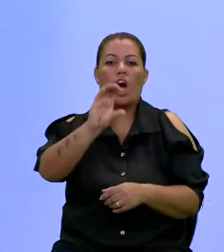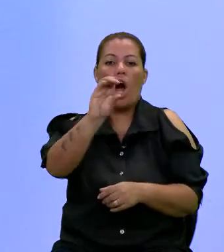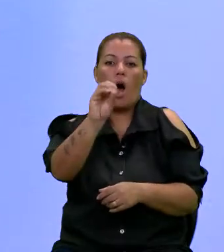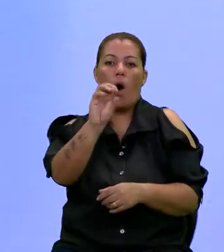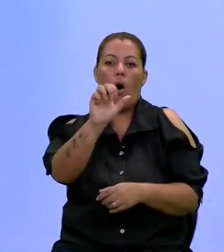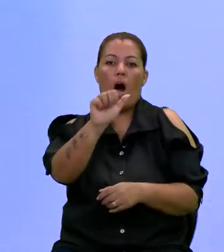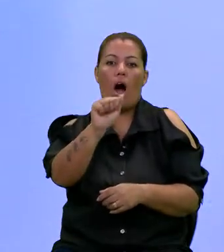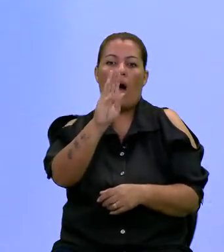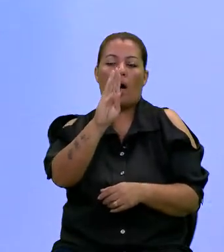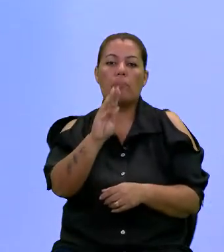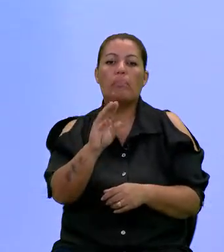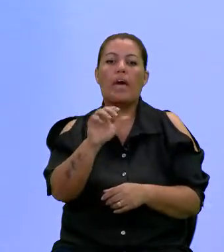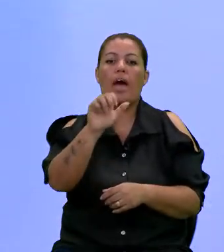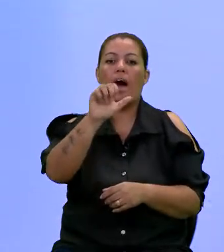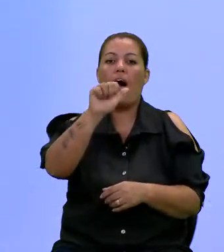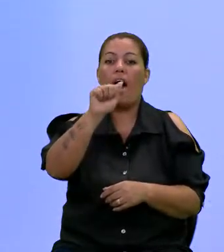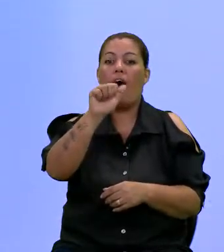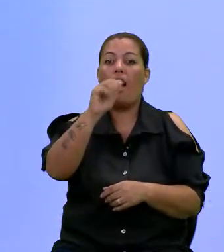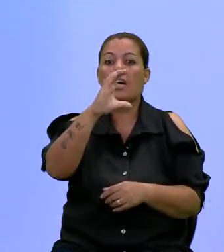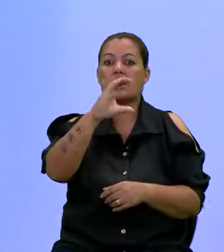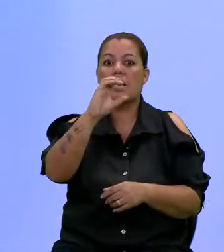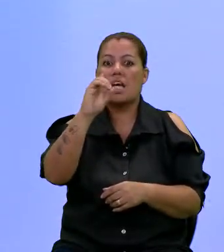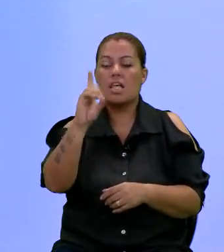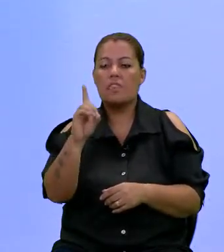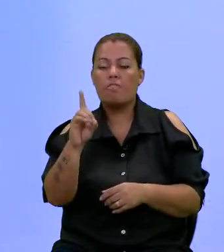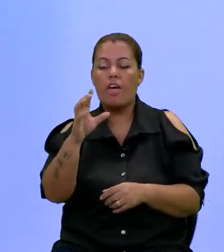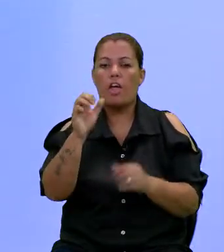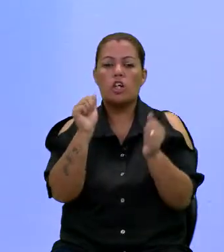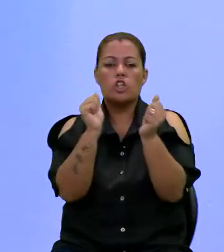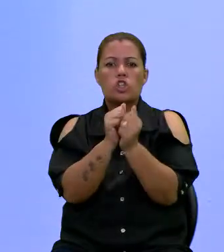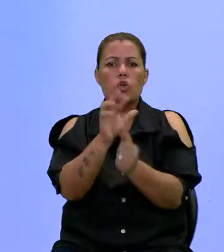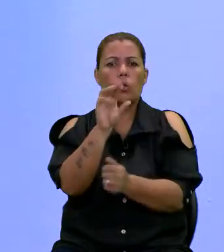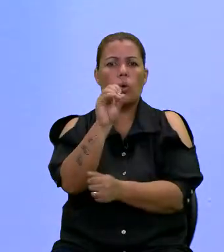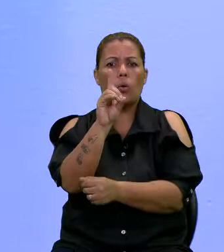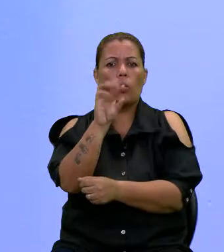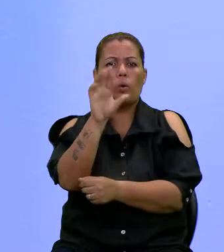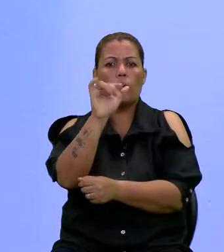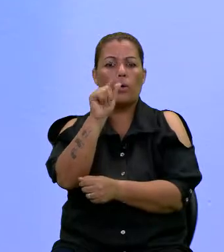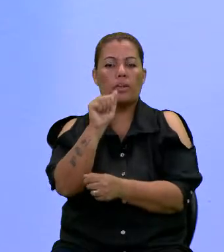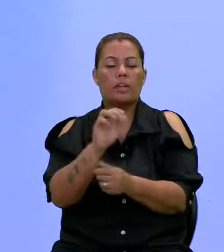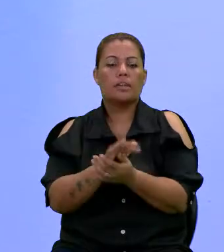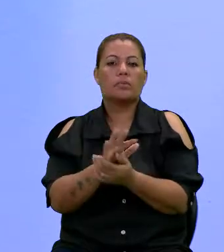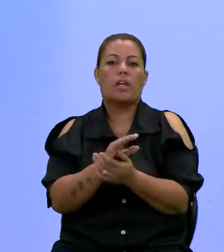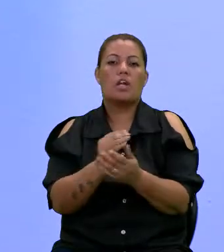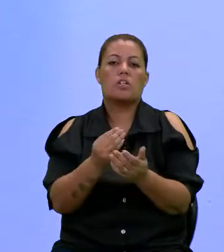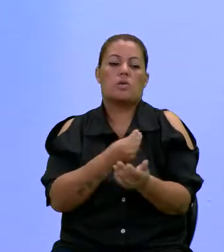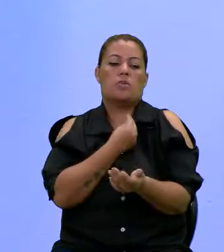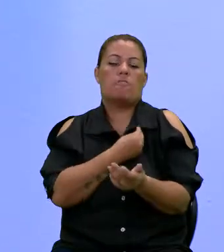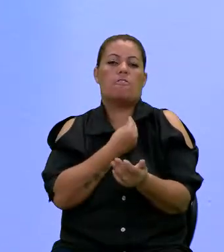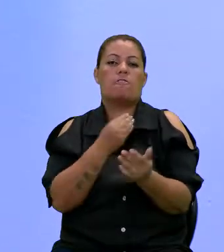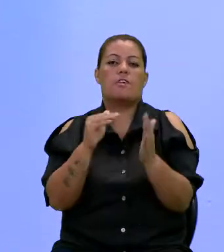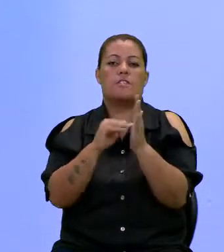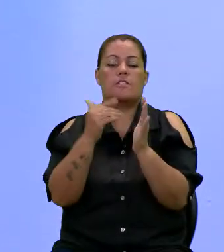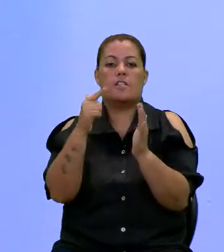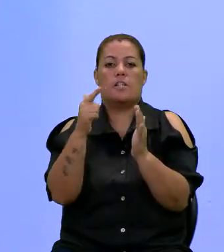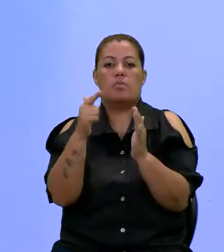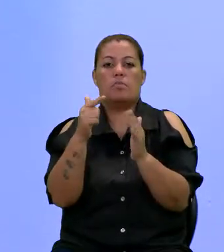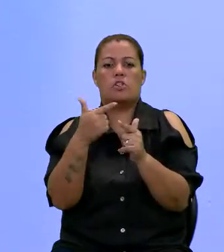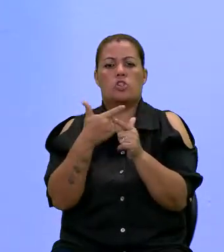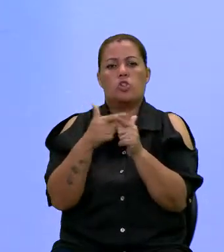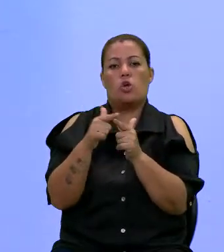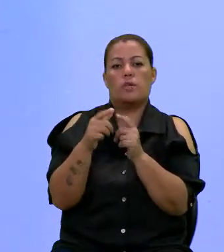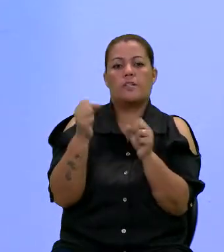a ACD, junto com o CEPLAG aqui de Osasco, né? Nós estamos falando sobre viver sem limites, sobre essa